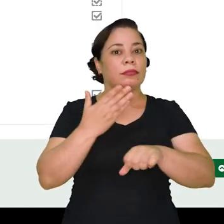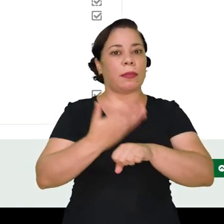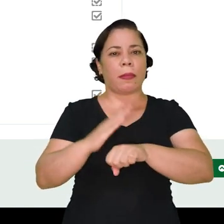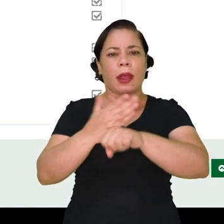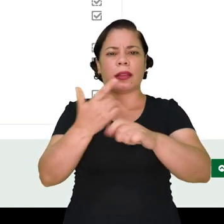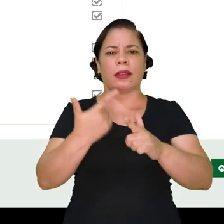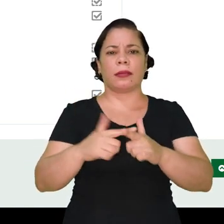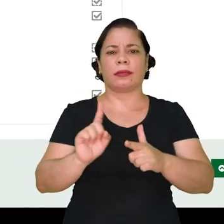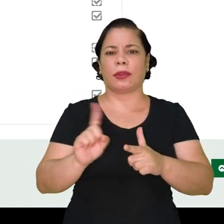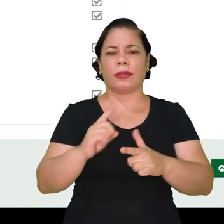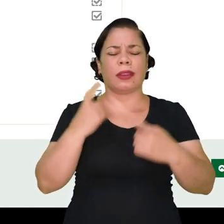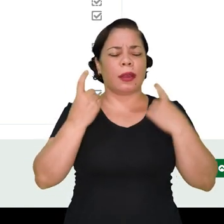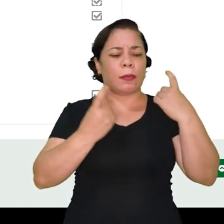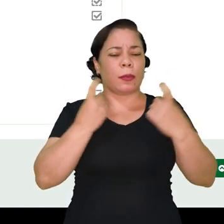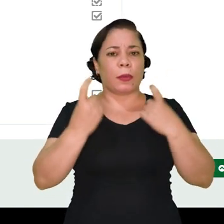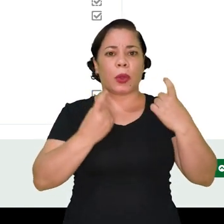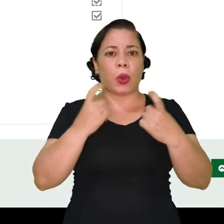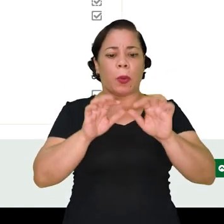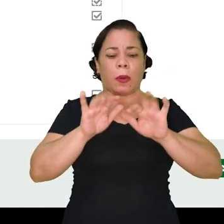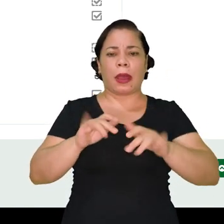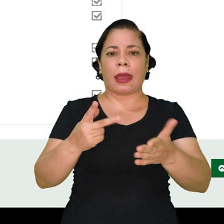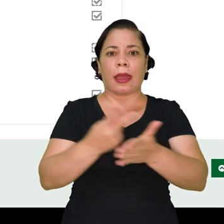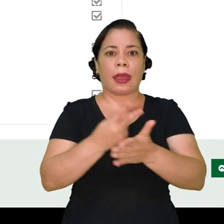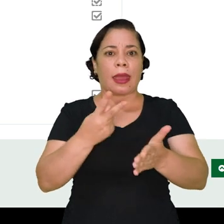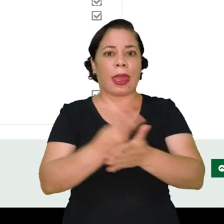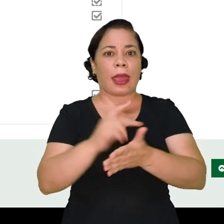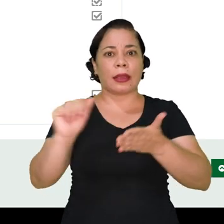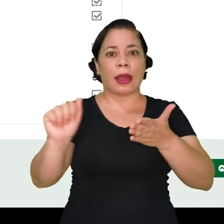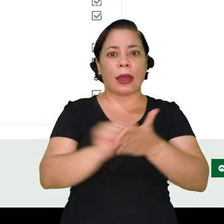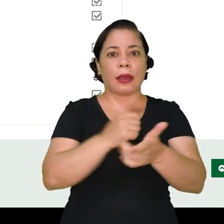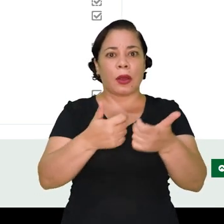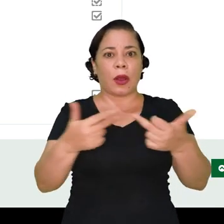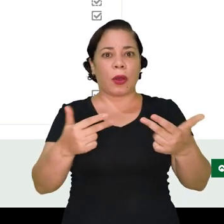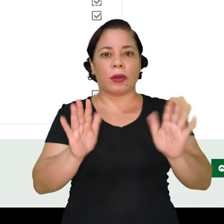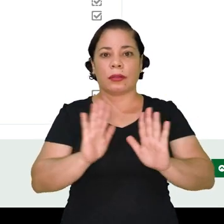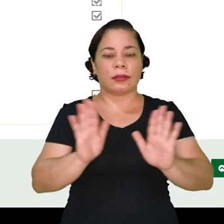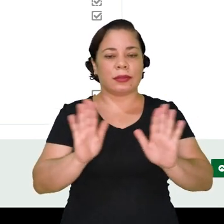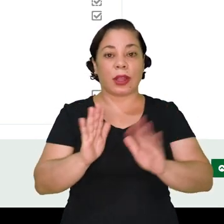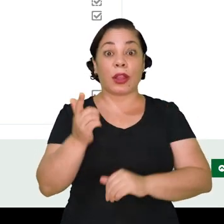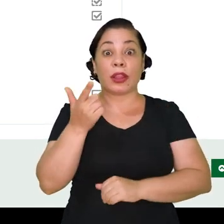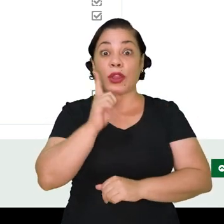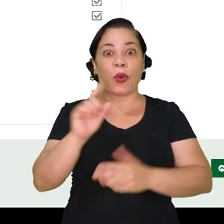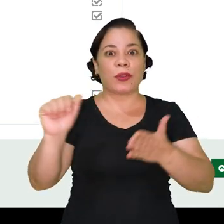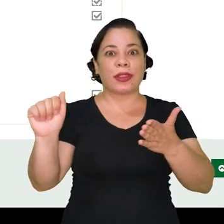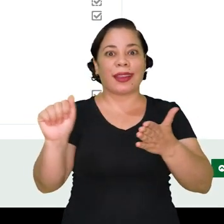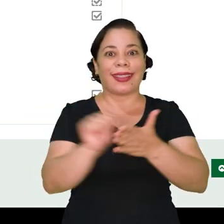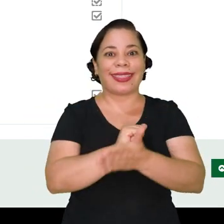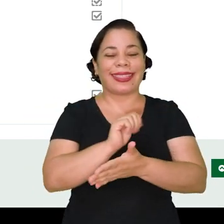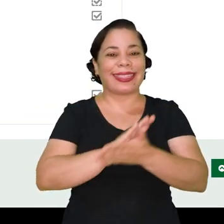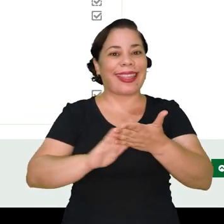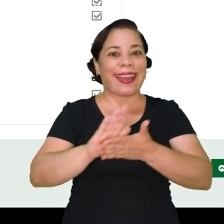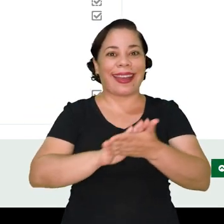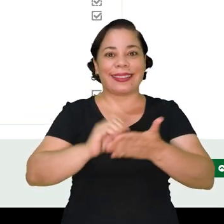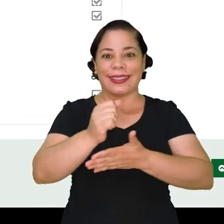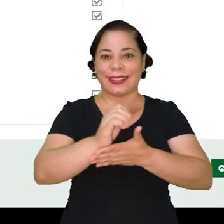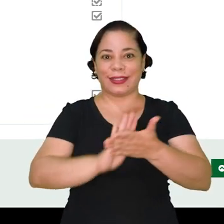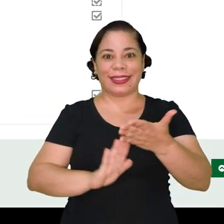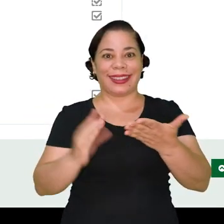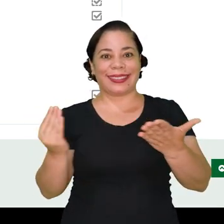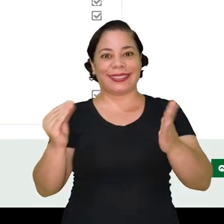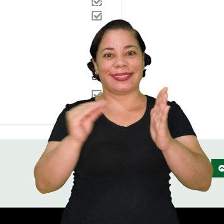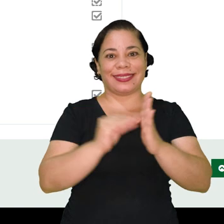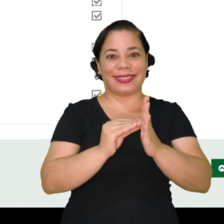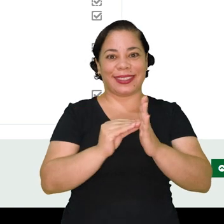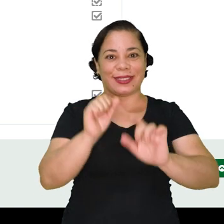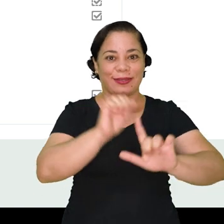de prática. Então, não tem problema, não se preocupe que vai digitar errado, que vai deletar alguma coisa. Você não consegue deletar nada das atividades